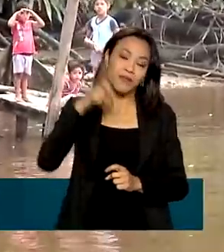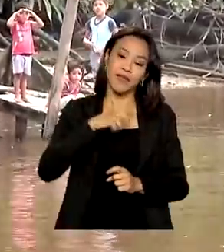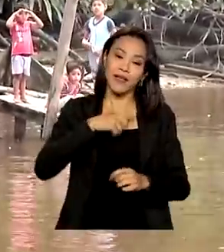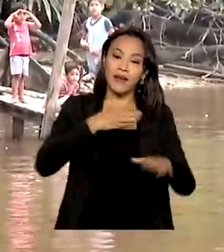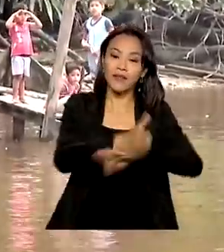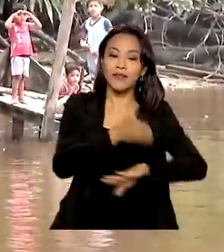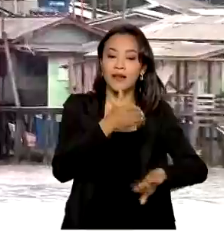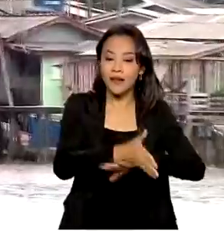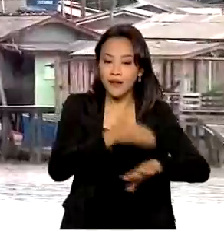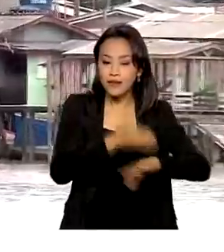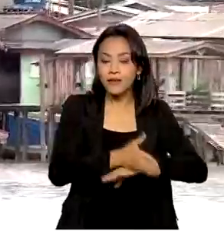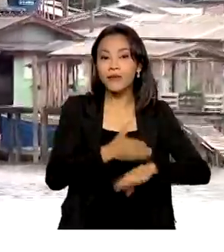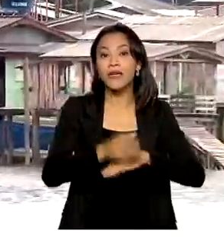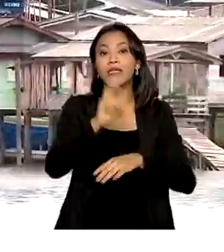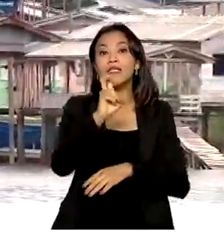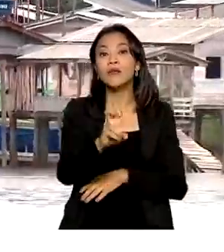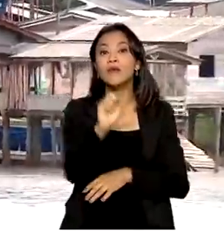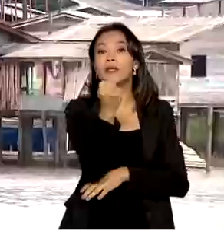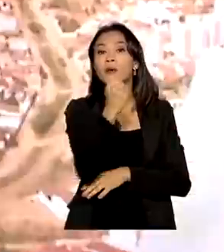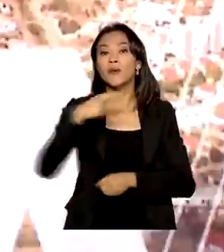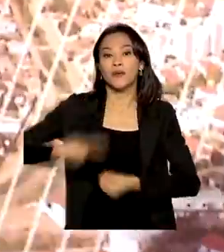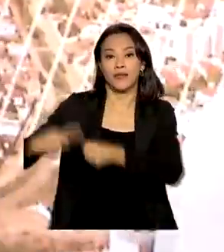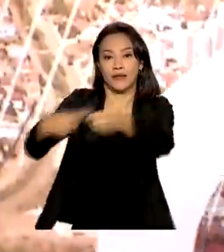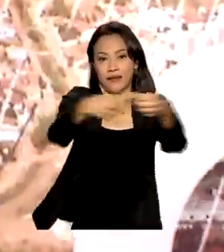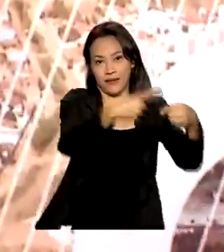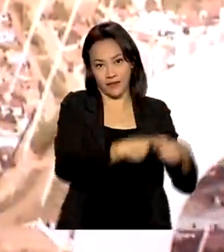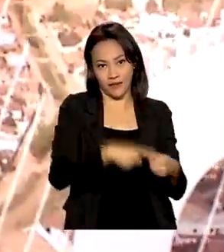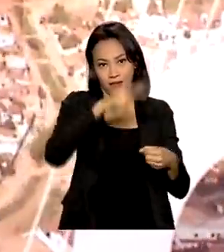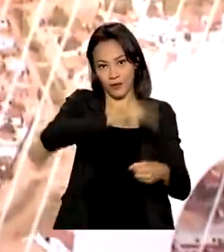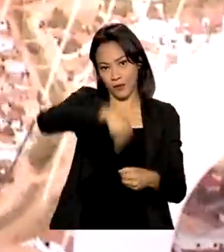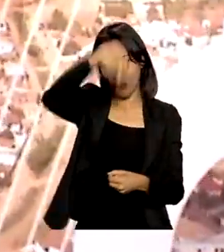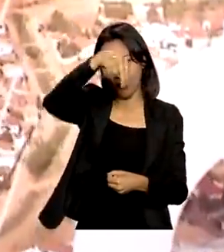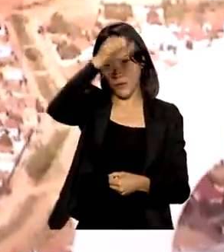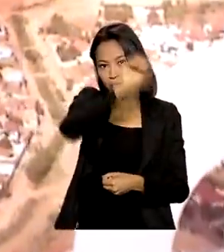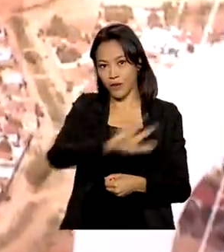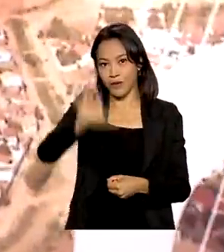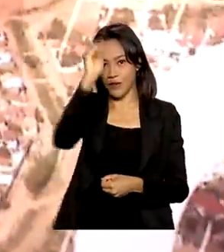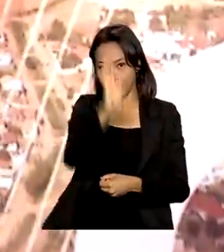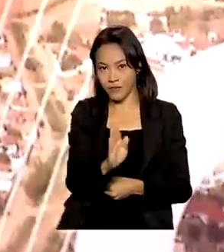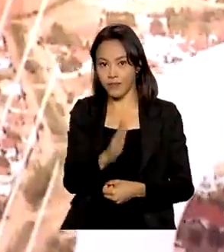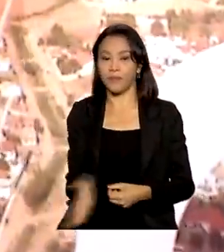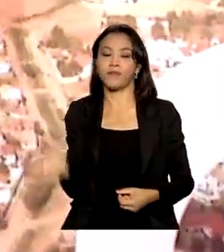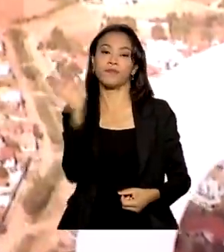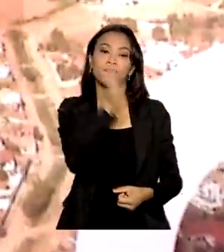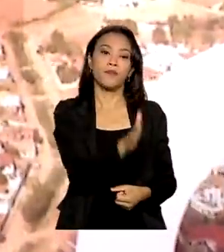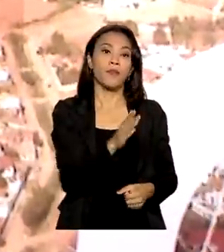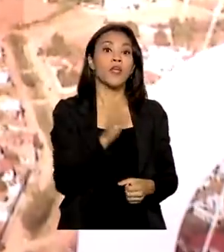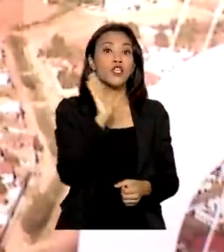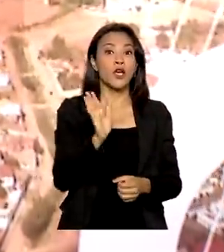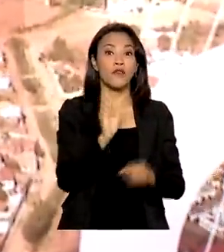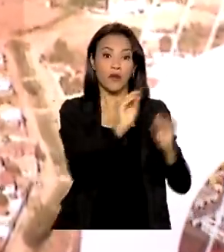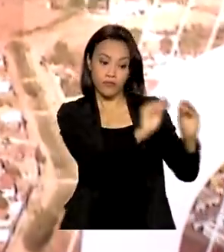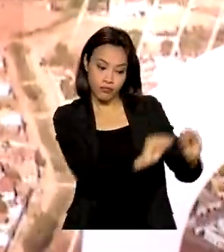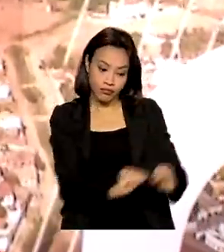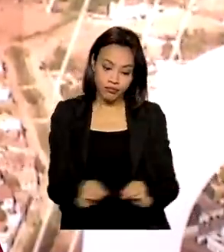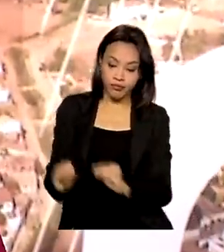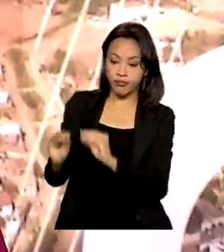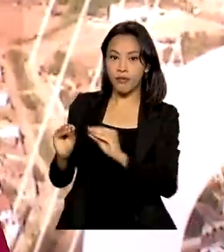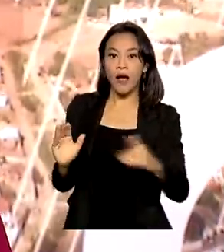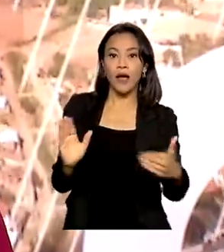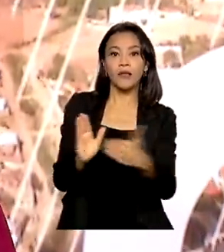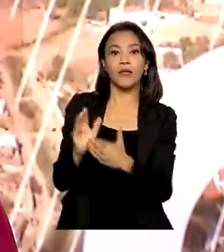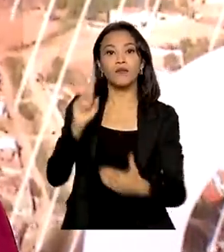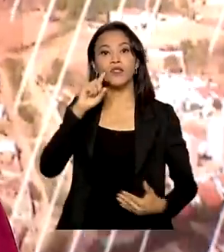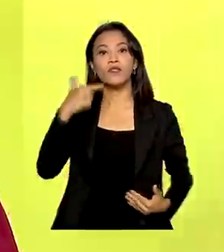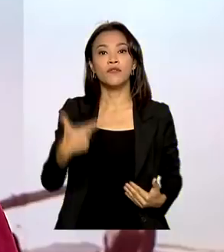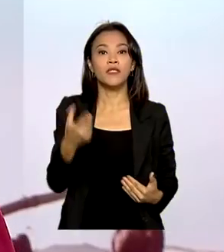58 cidades da região norte. Foi prorrogada até 2026 a isenção do imposto